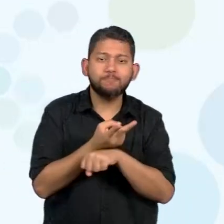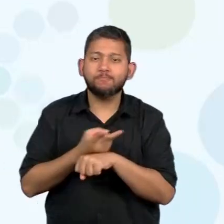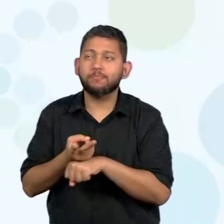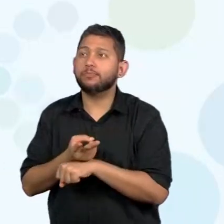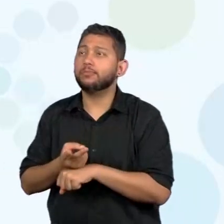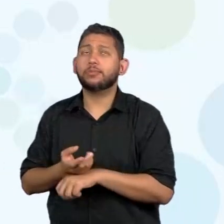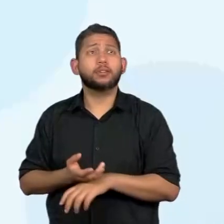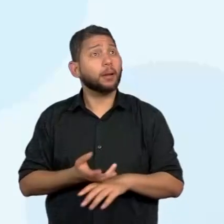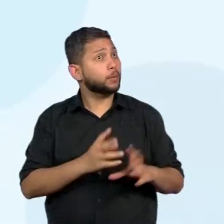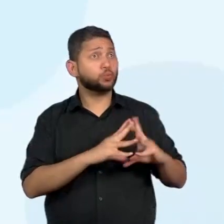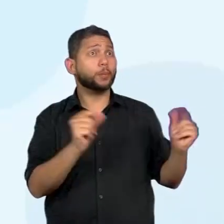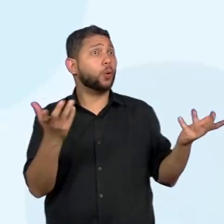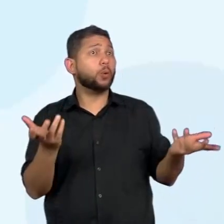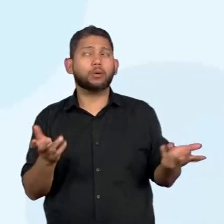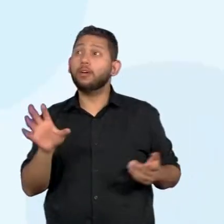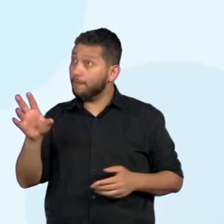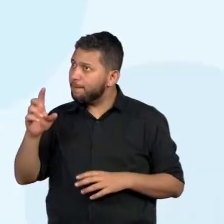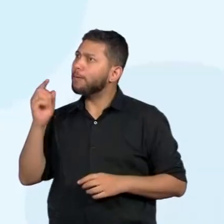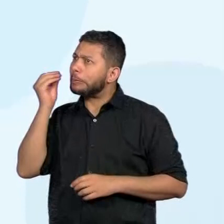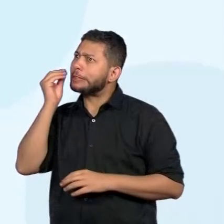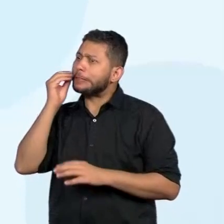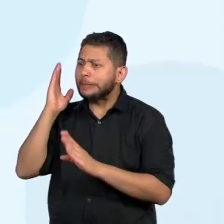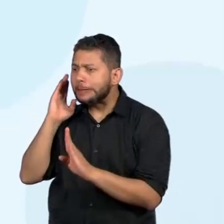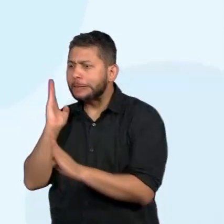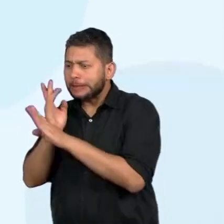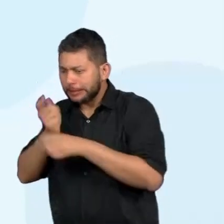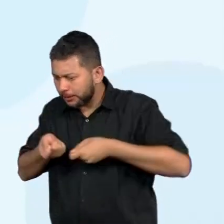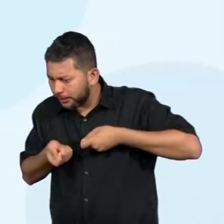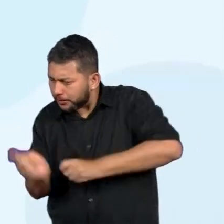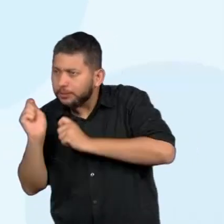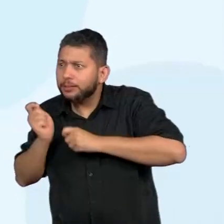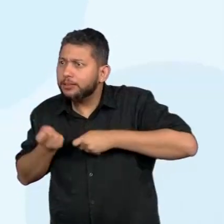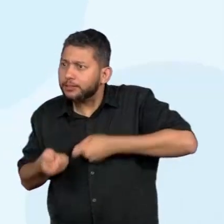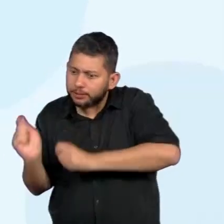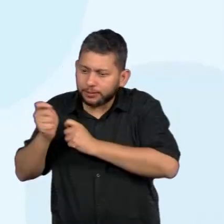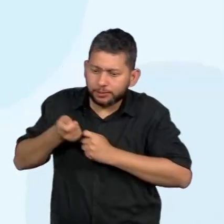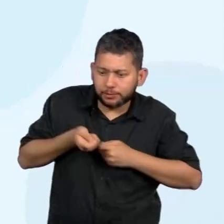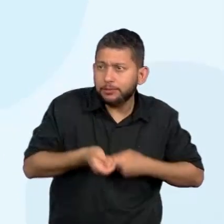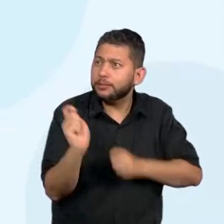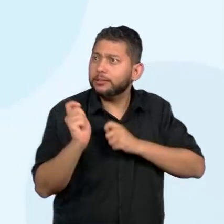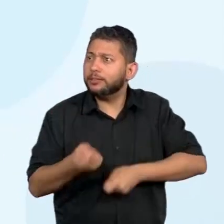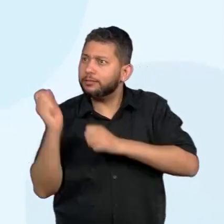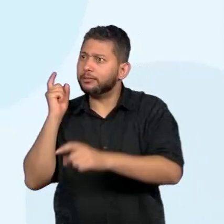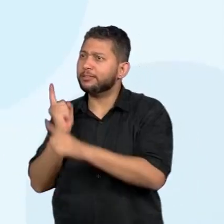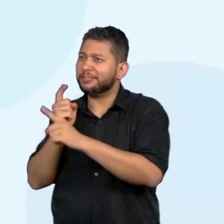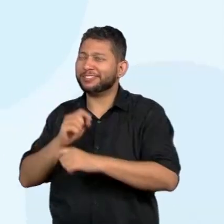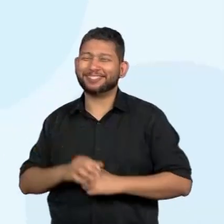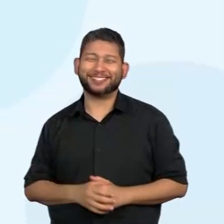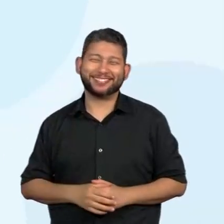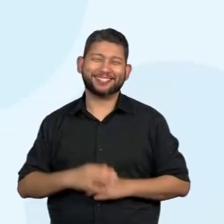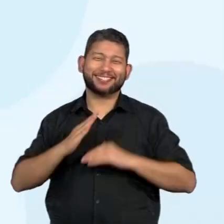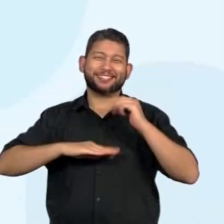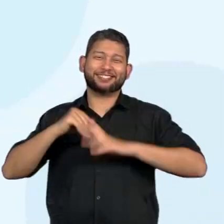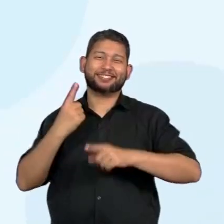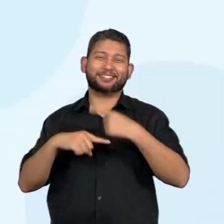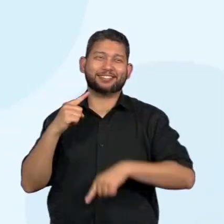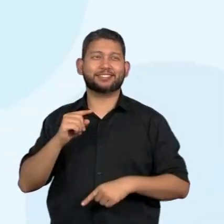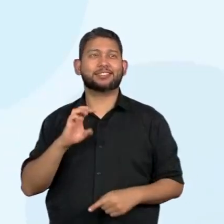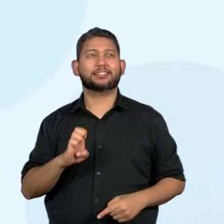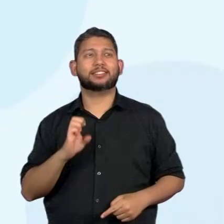não, porque está perdido. Pronto, mas a gente vai achar. A habilidade de hoje é F15LP03.